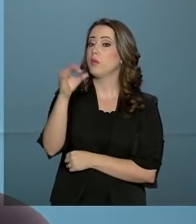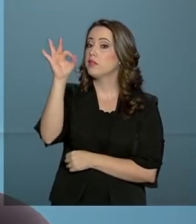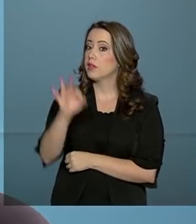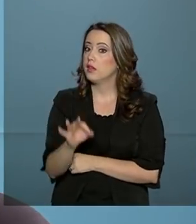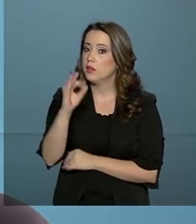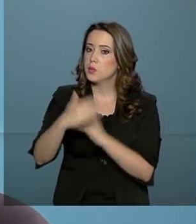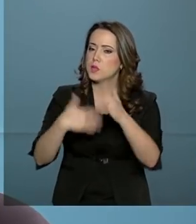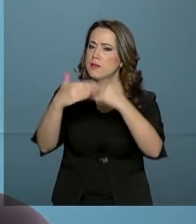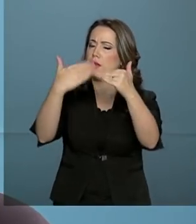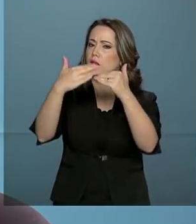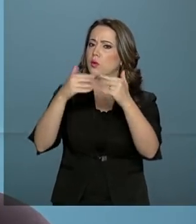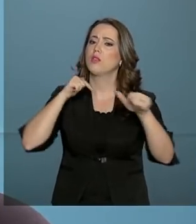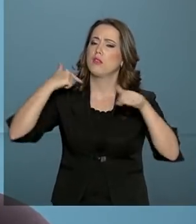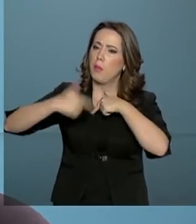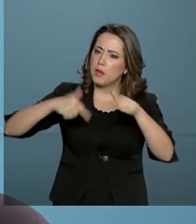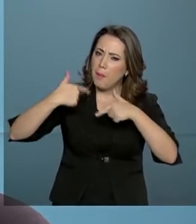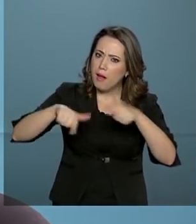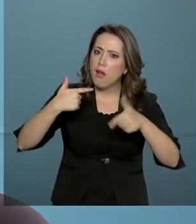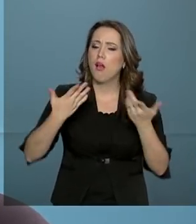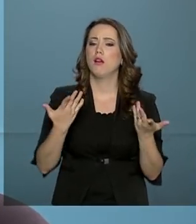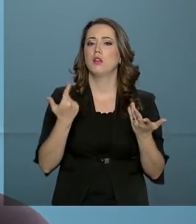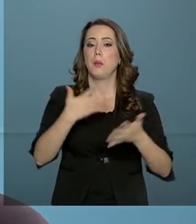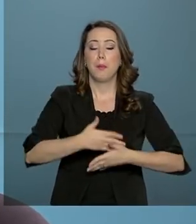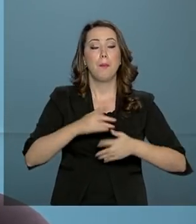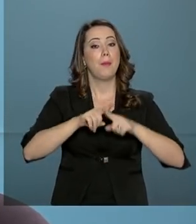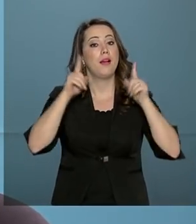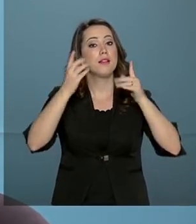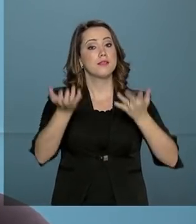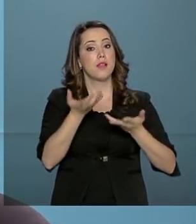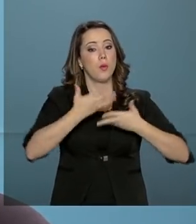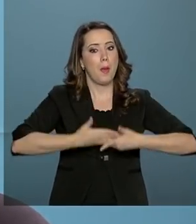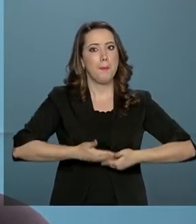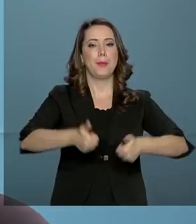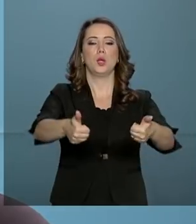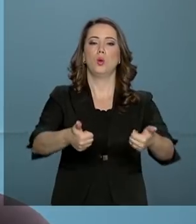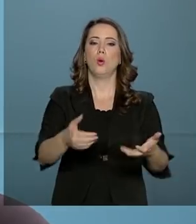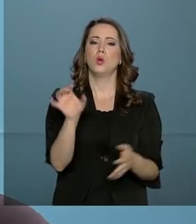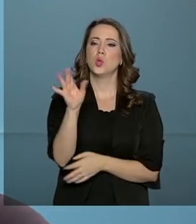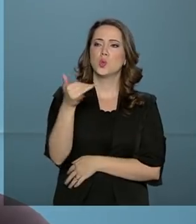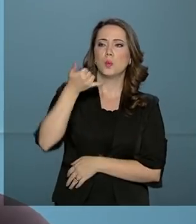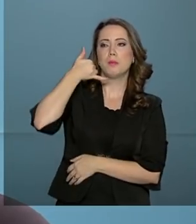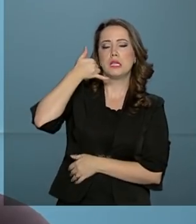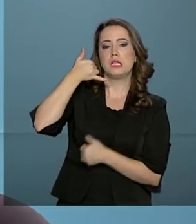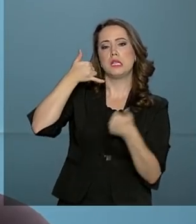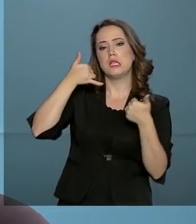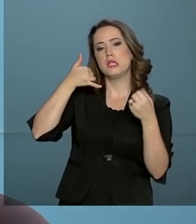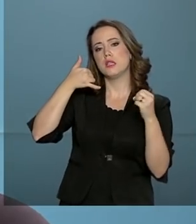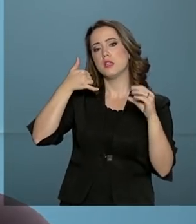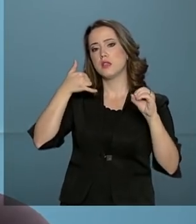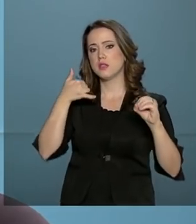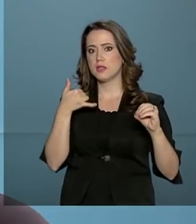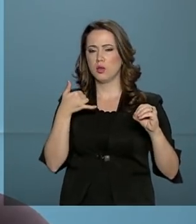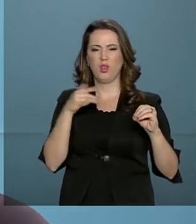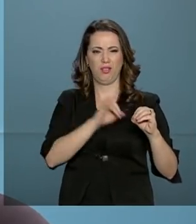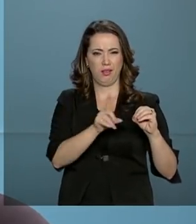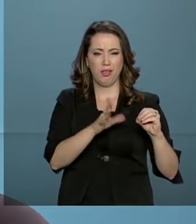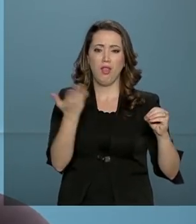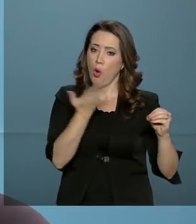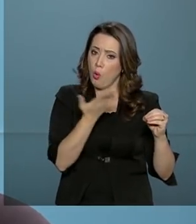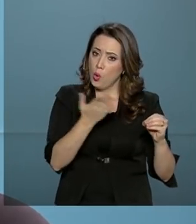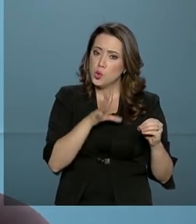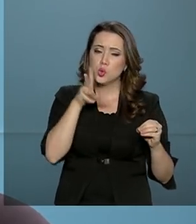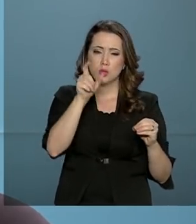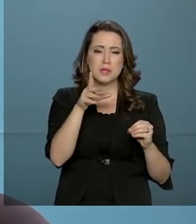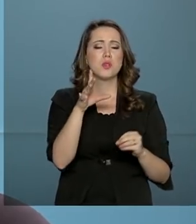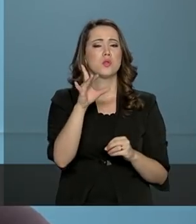divulgação desse instrumento. Mas nós queremos melhorar esse instrumento. Que não seja só o Ligue 180. Hoje todo mundo tem o Instagram,